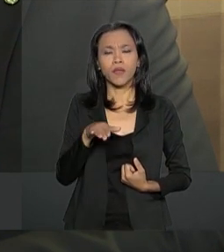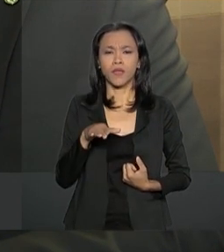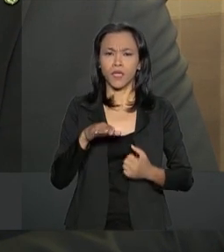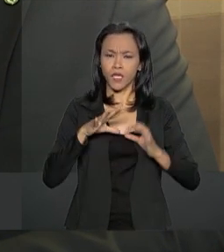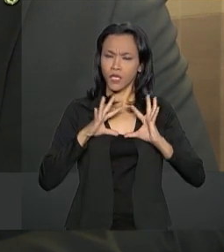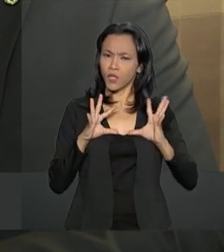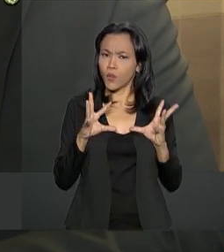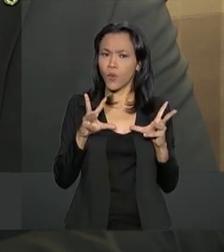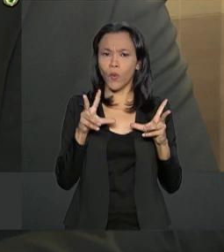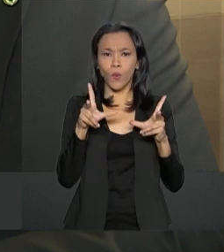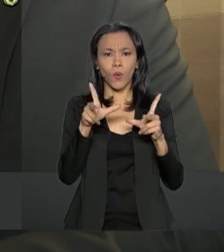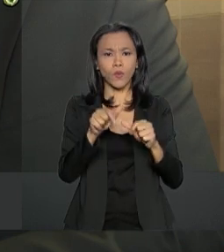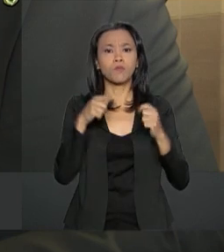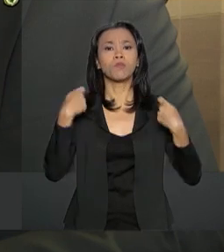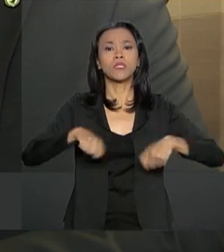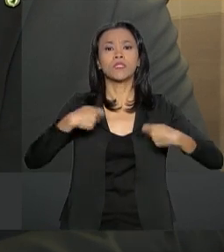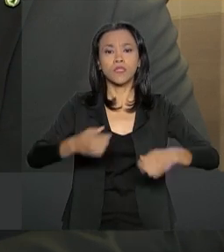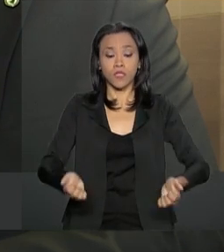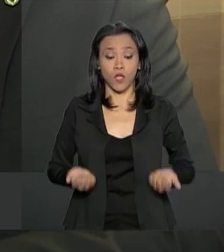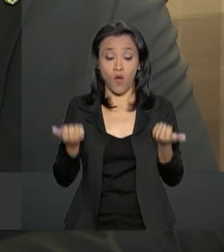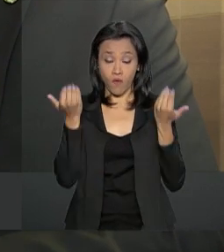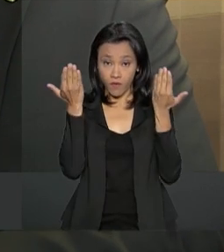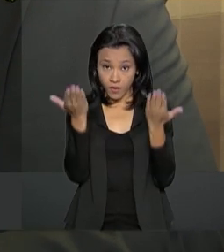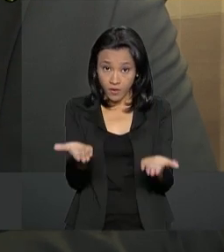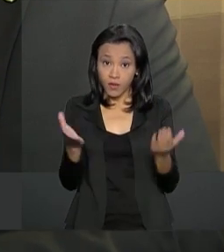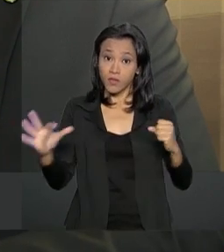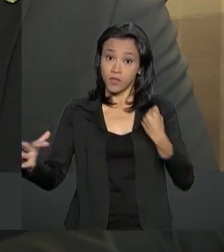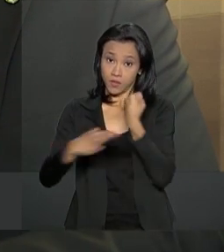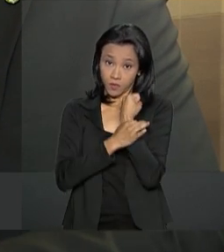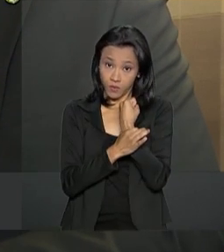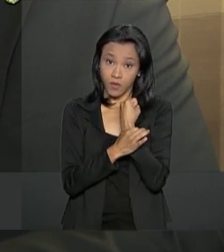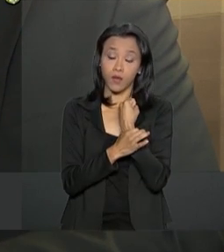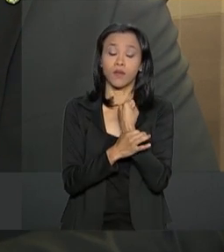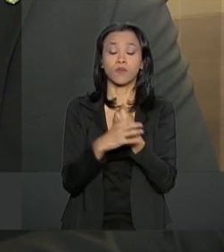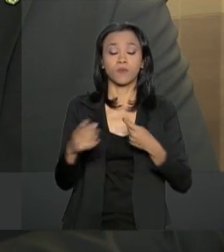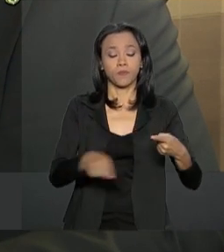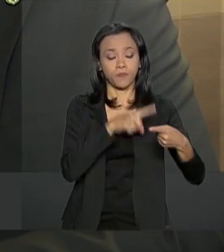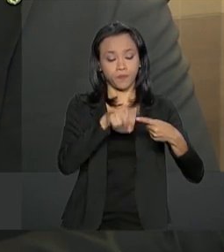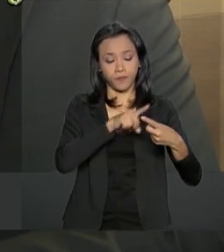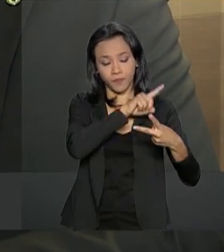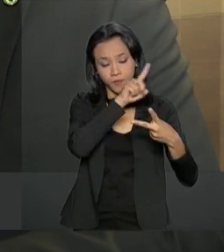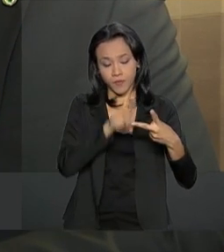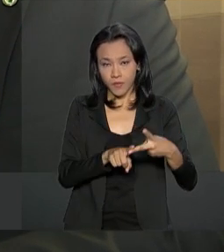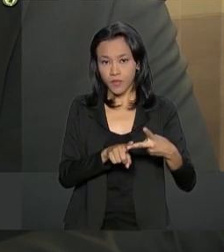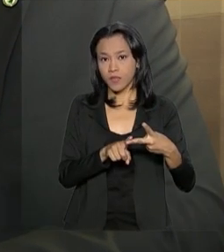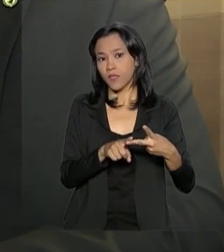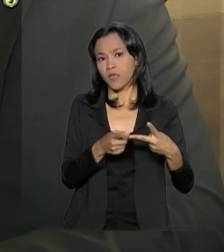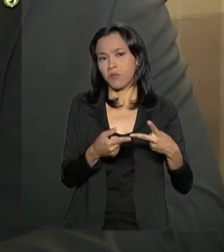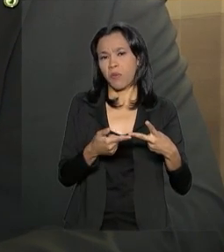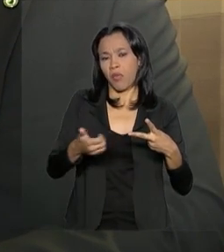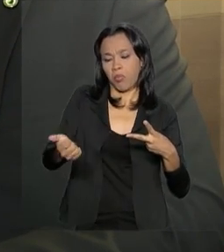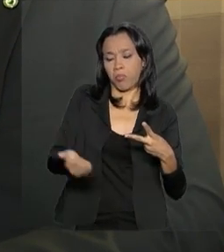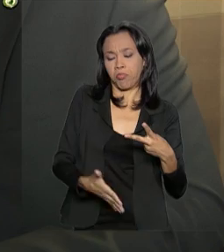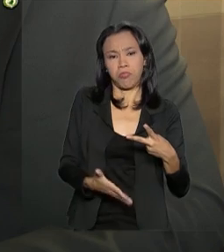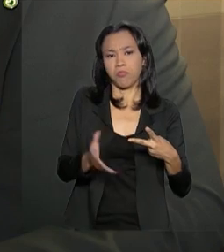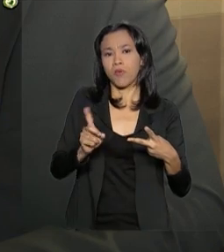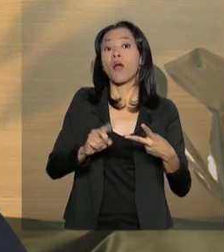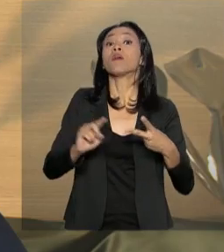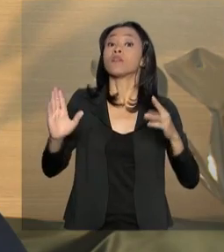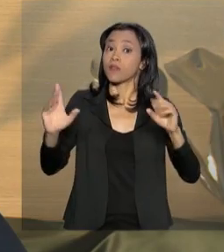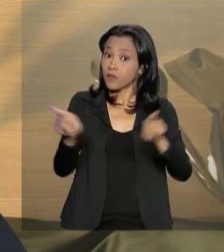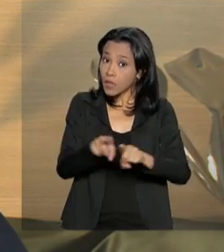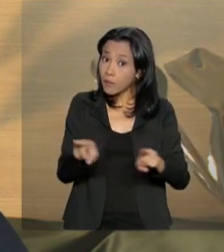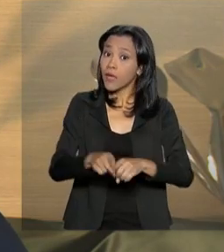deve ser ofertado e garantido e, em segundo plano, e não menos importante, a moradia.